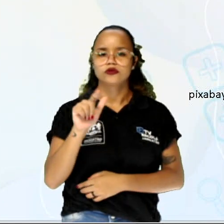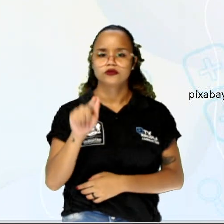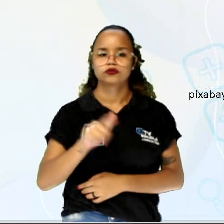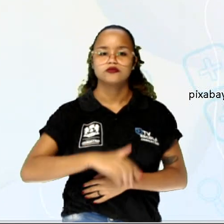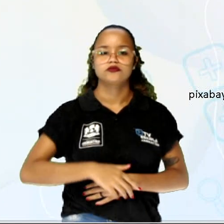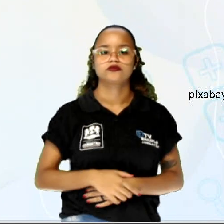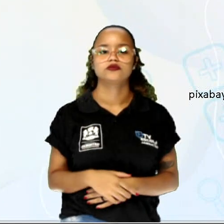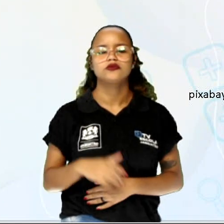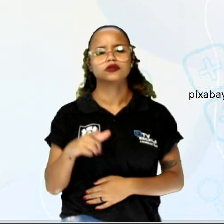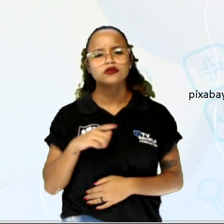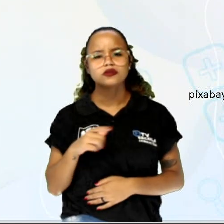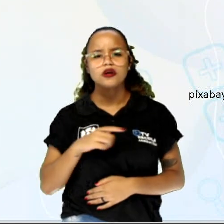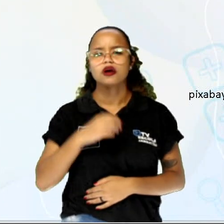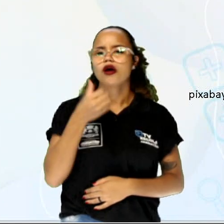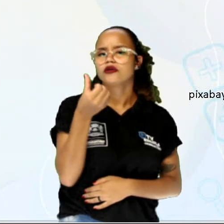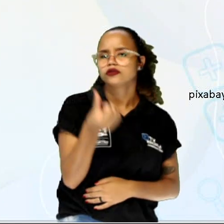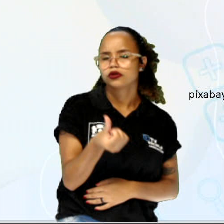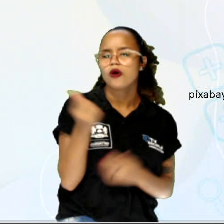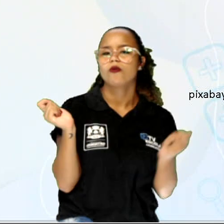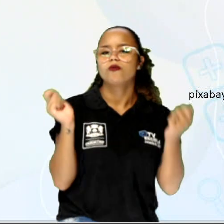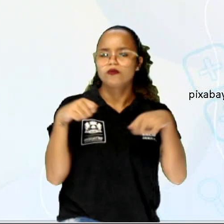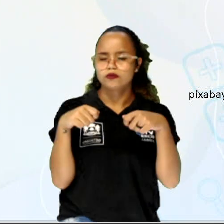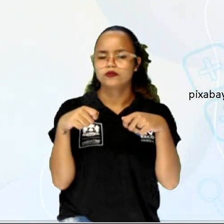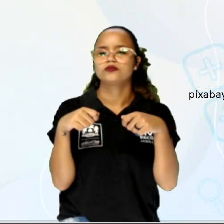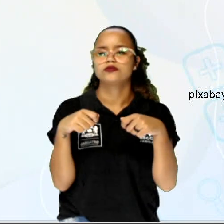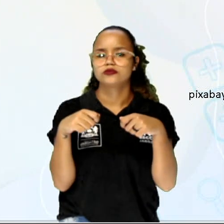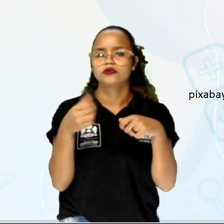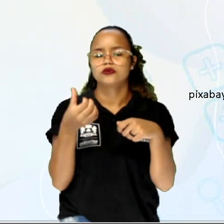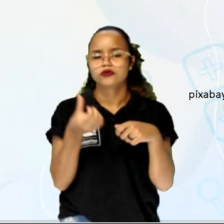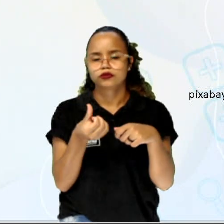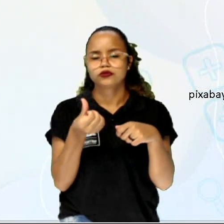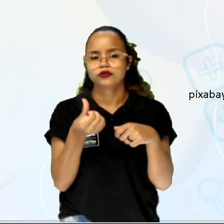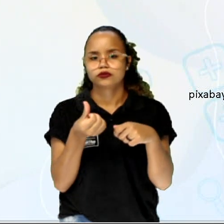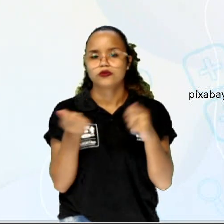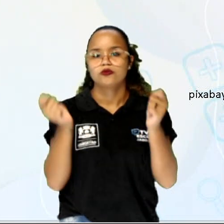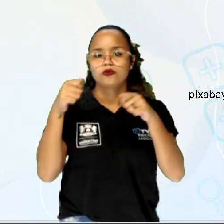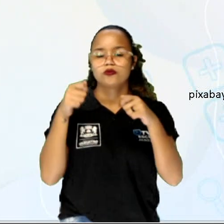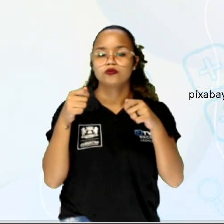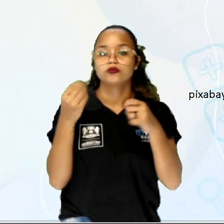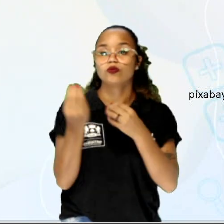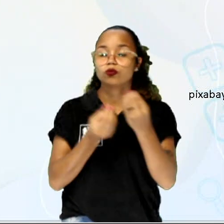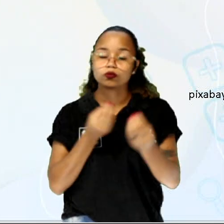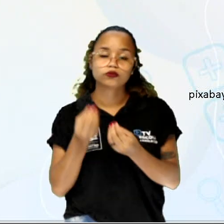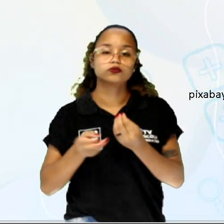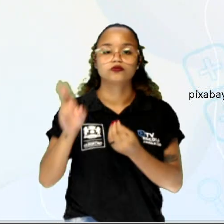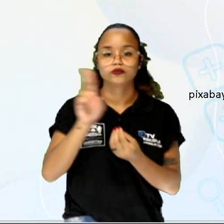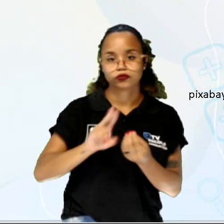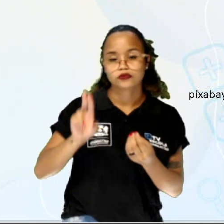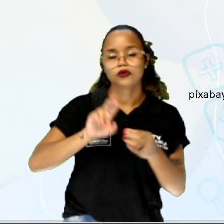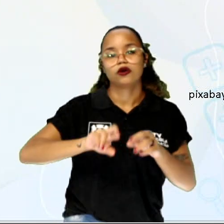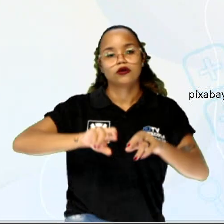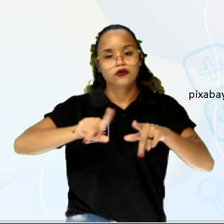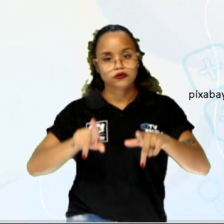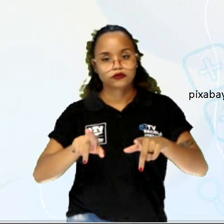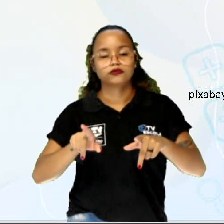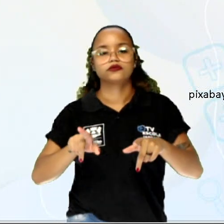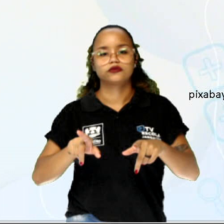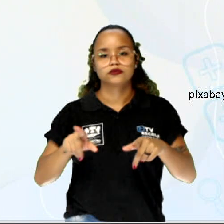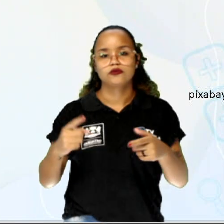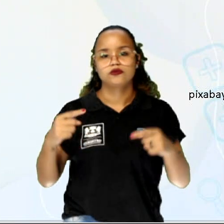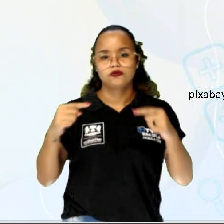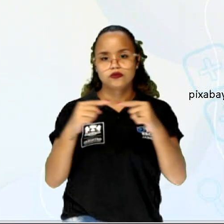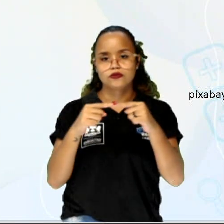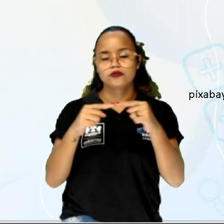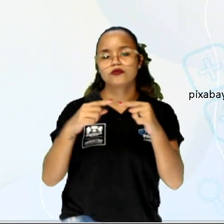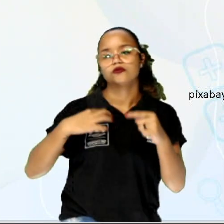tinha seis possibilidades, ou seja, ela tinha seis maneiras diferentes de fazer lá o